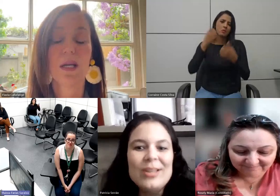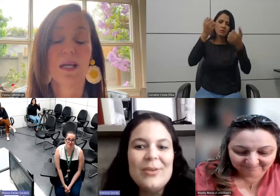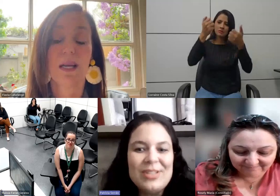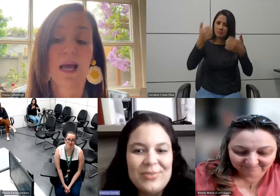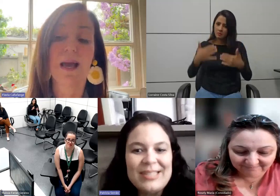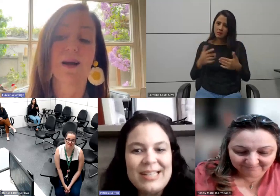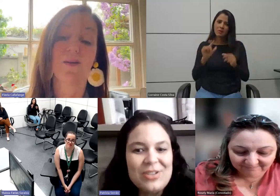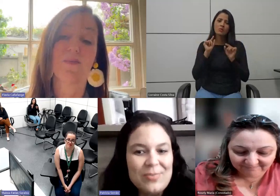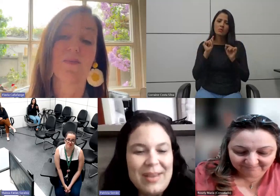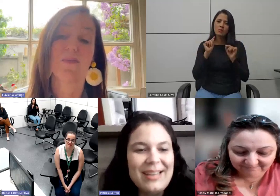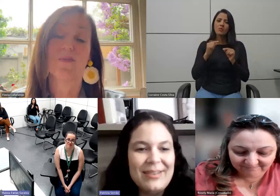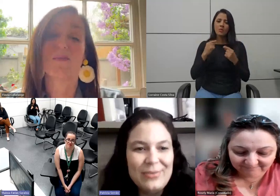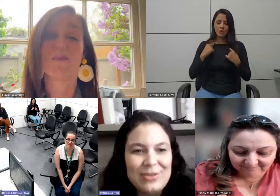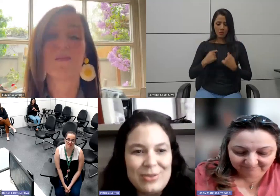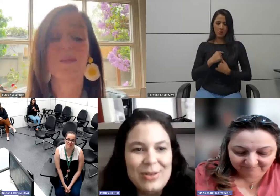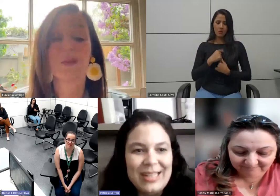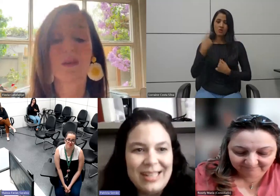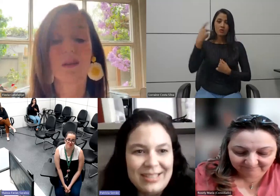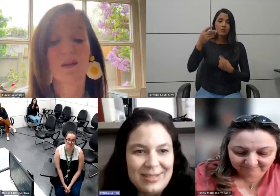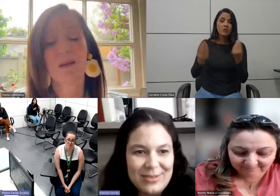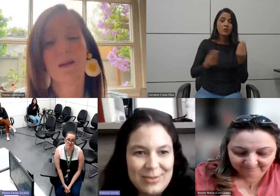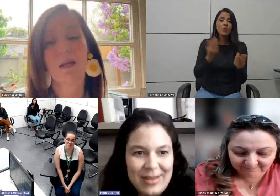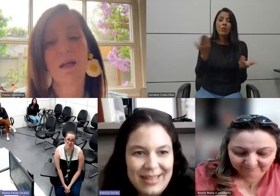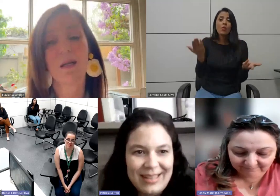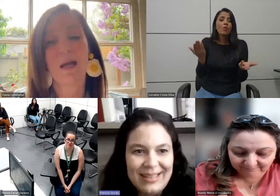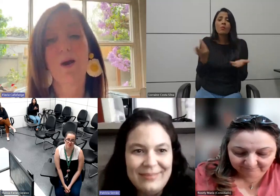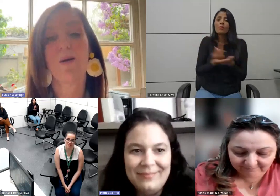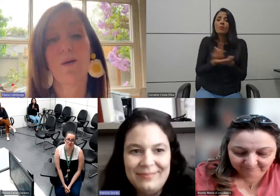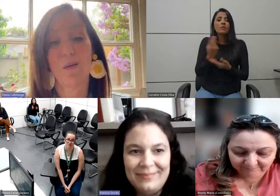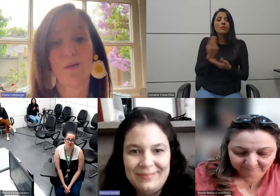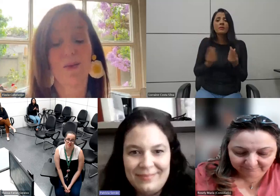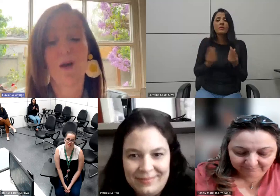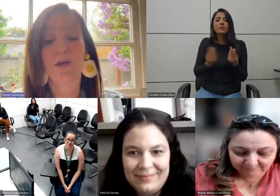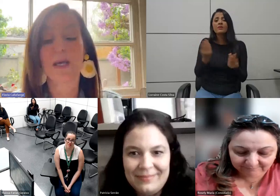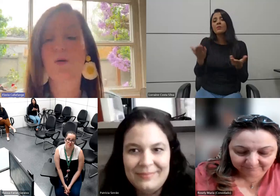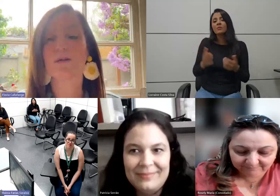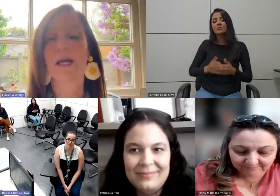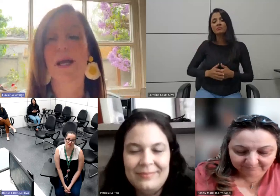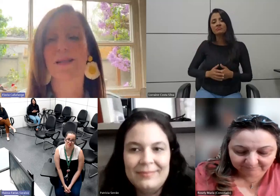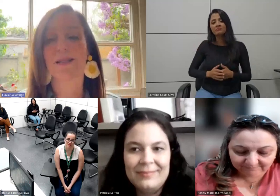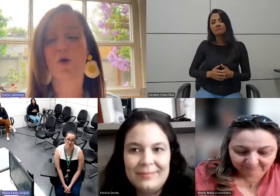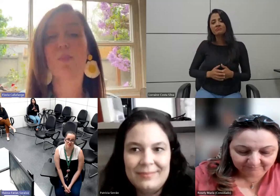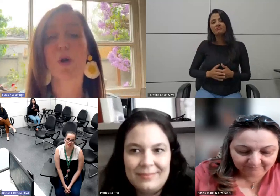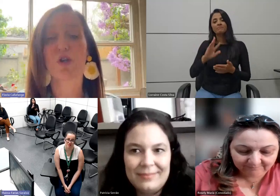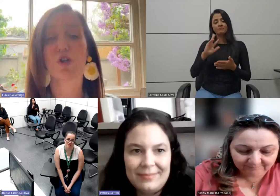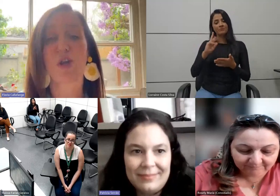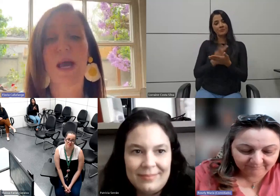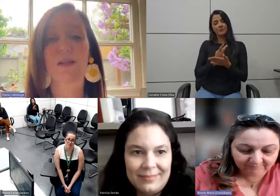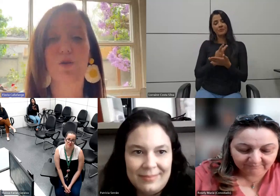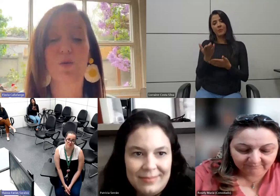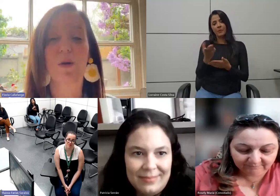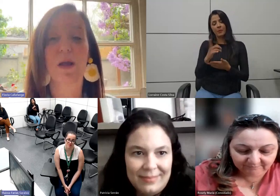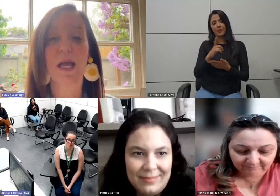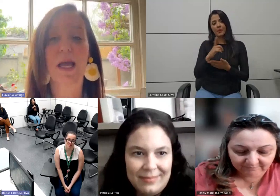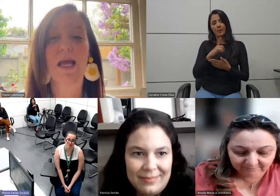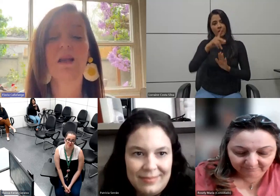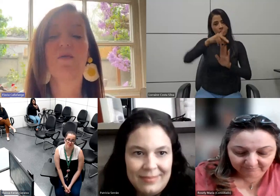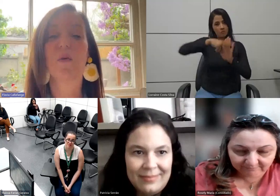o cordão de vocês, como é que funciona isso, como é que... É, o que acontece? O projeto,